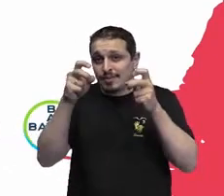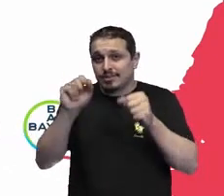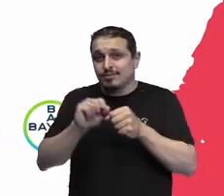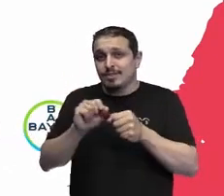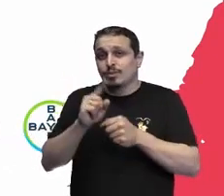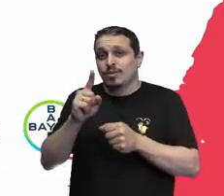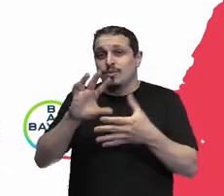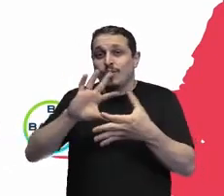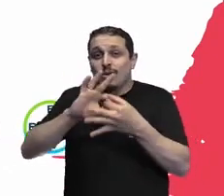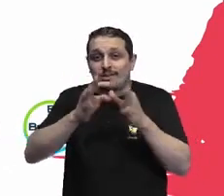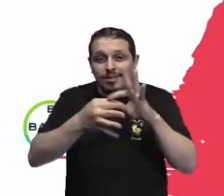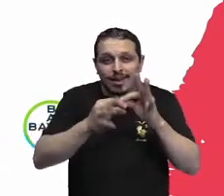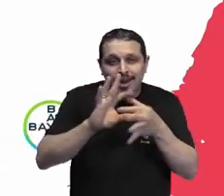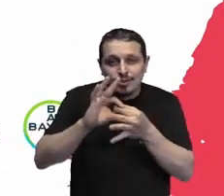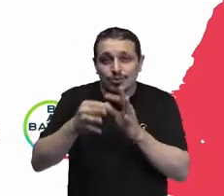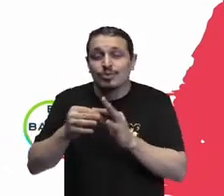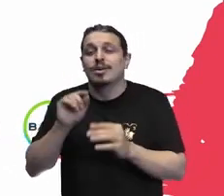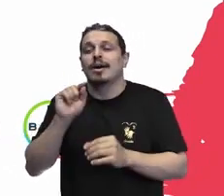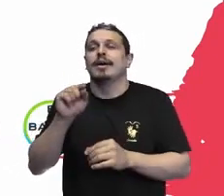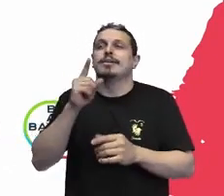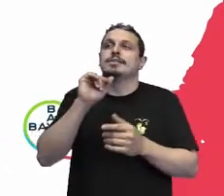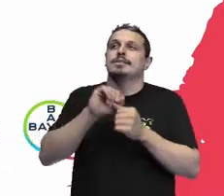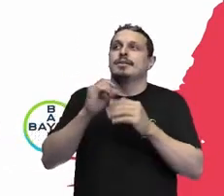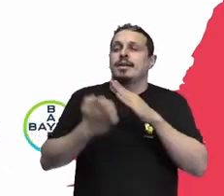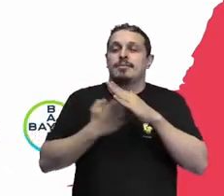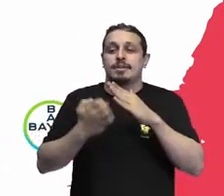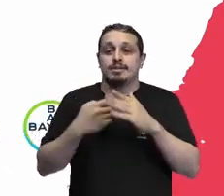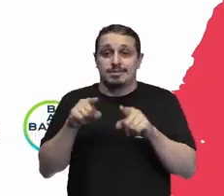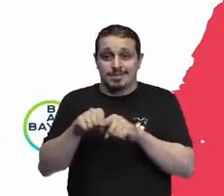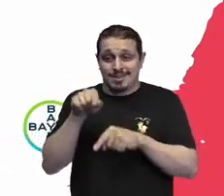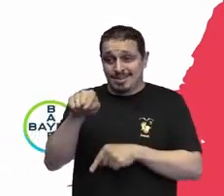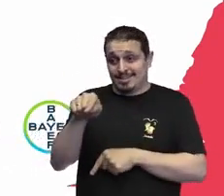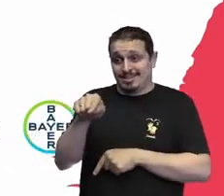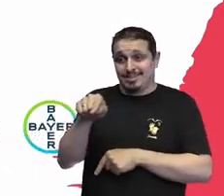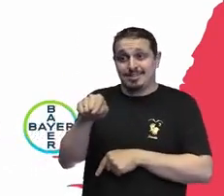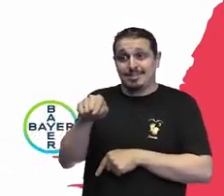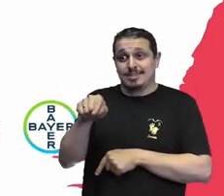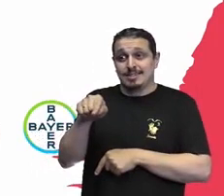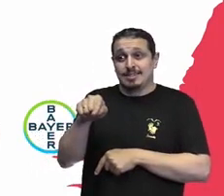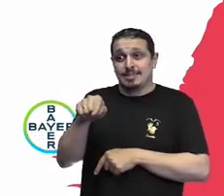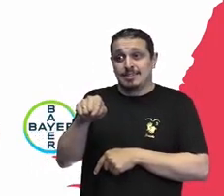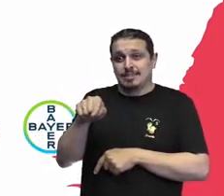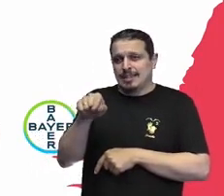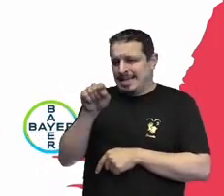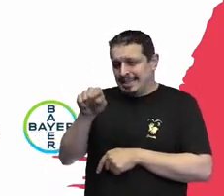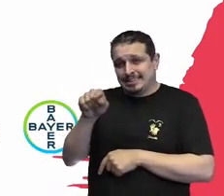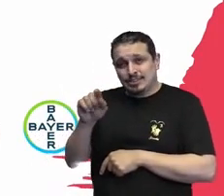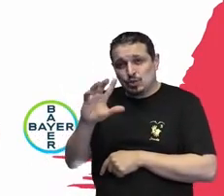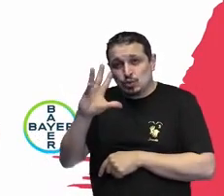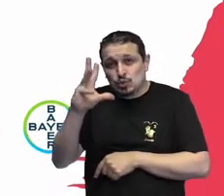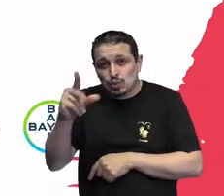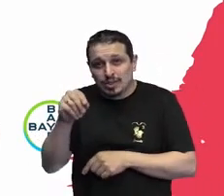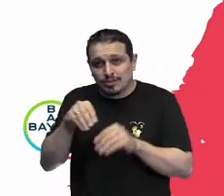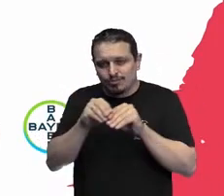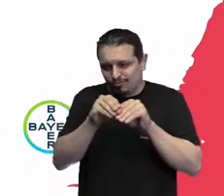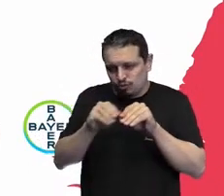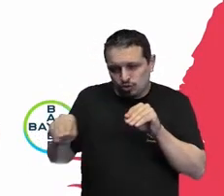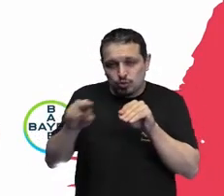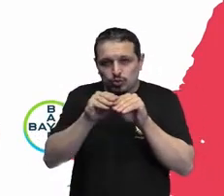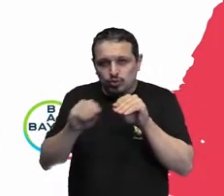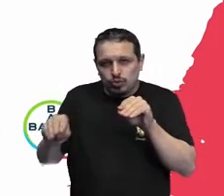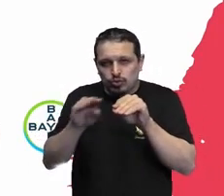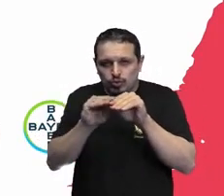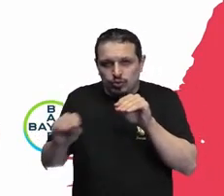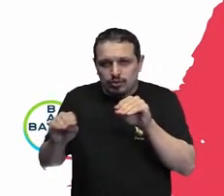aquelas pessoas passam a ter renda, passam também a serem produtivas dentro do ambiente organizacional,